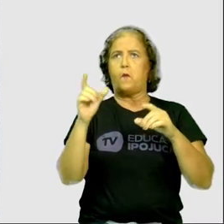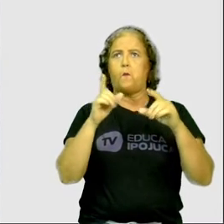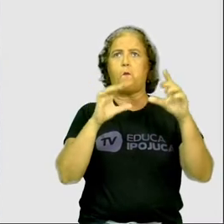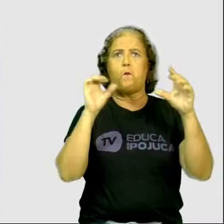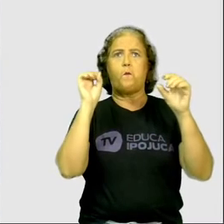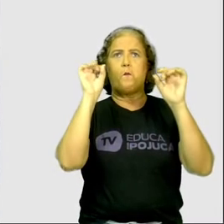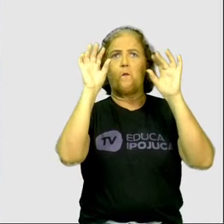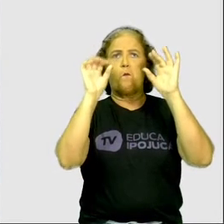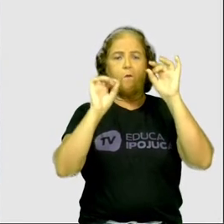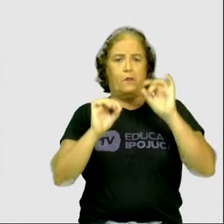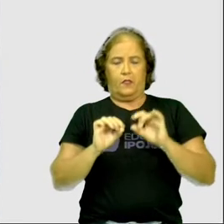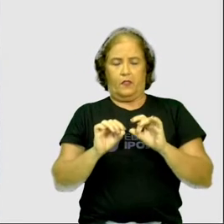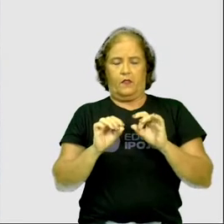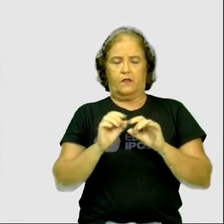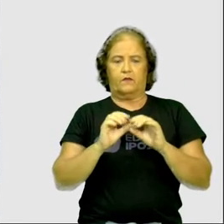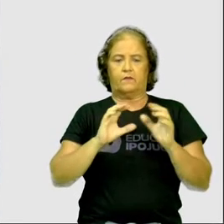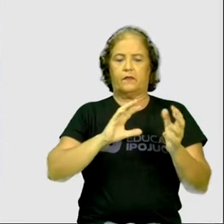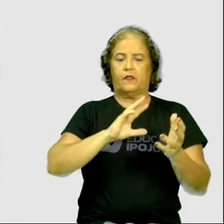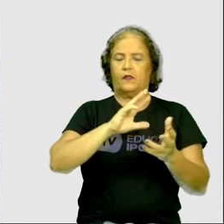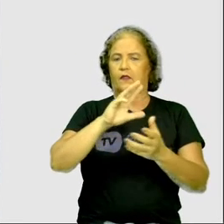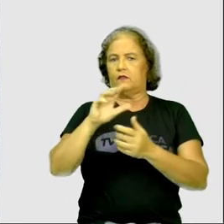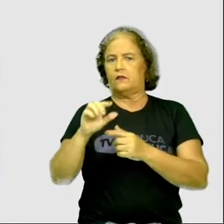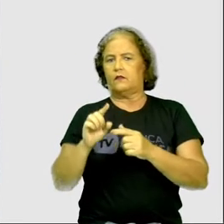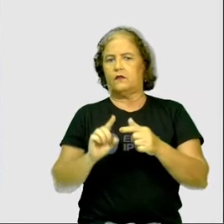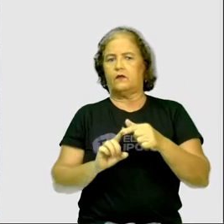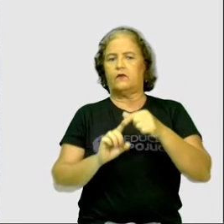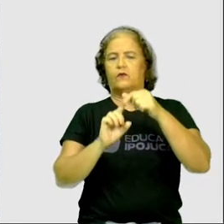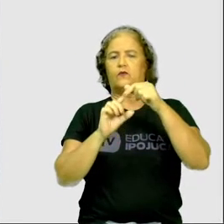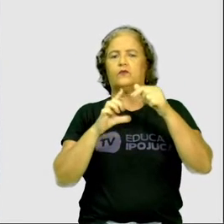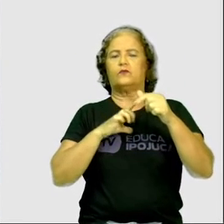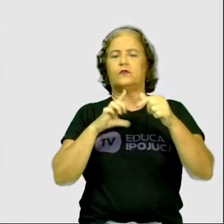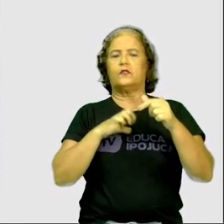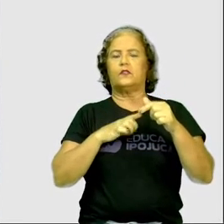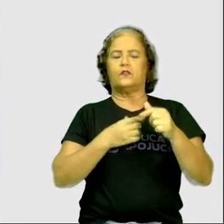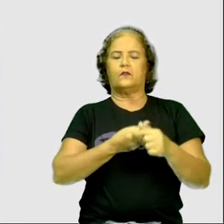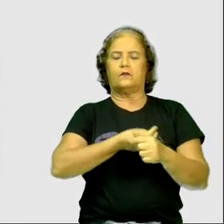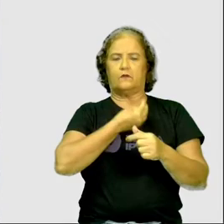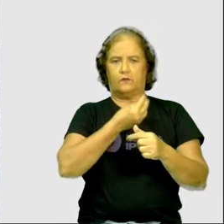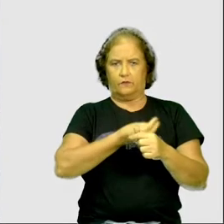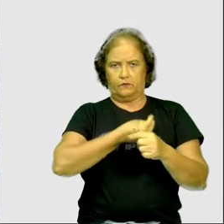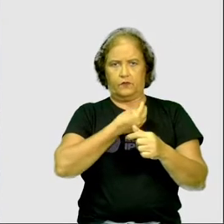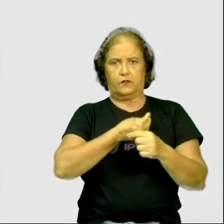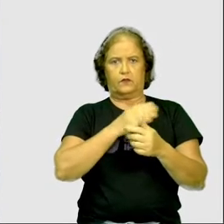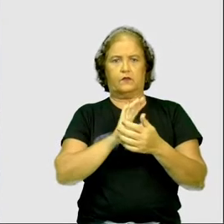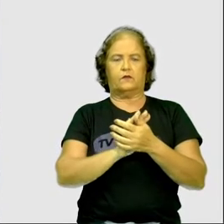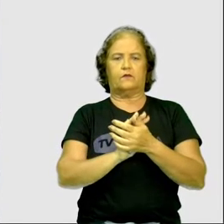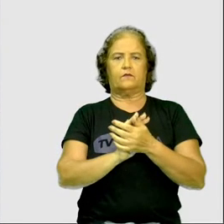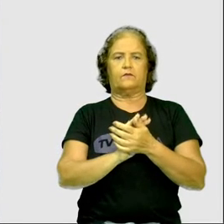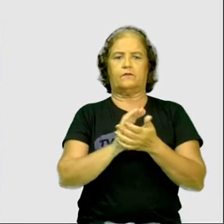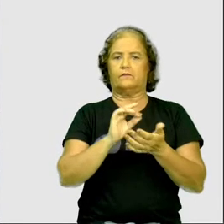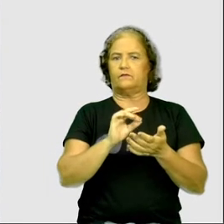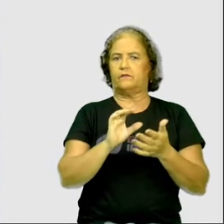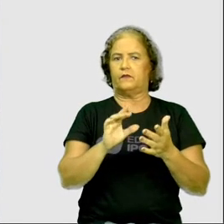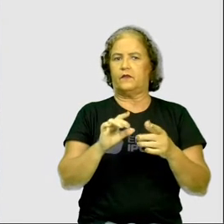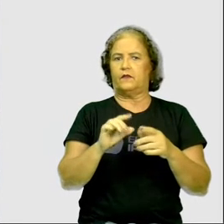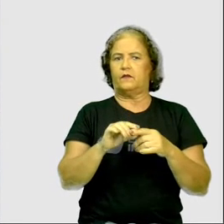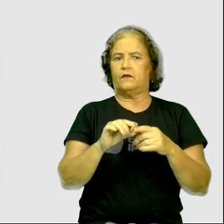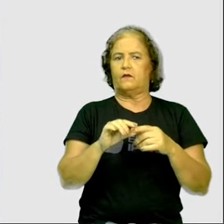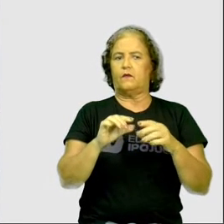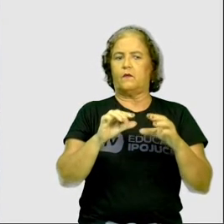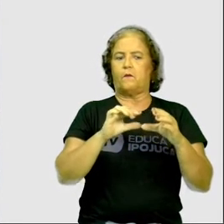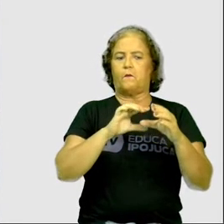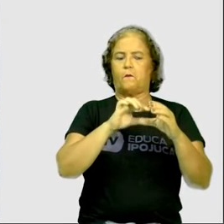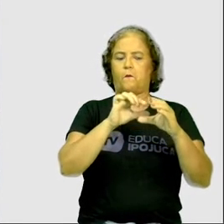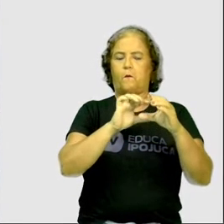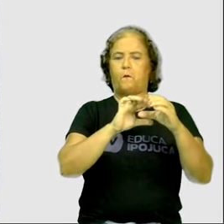é o único com vida confirmada. É o único que a gente sabe que tem vida. Marte, o